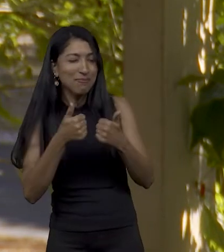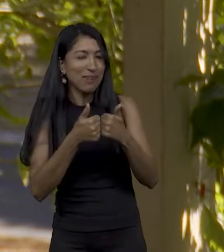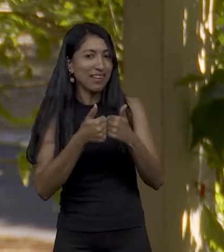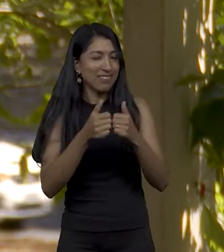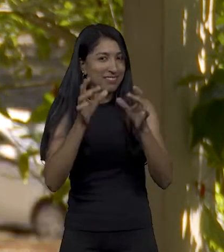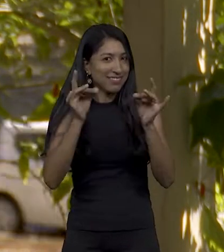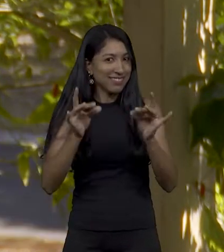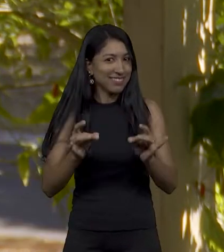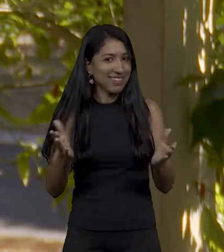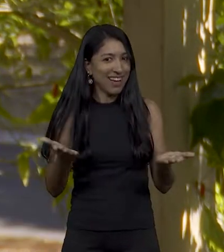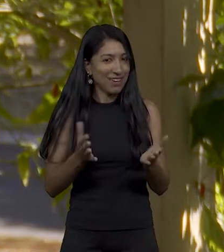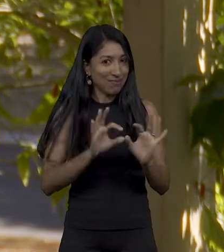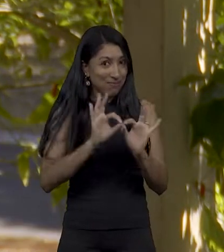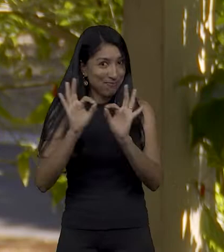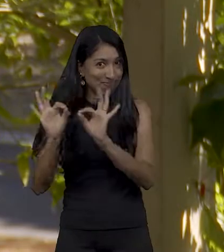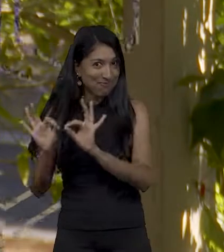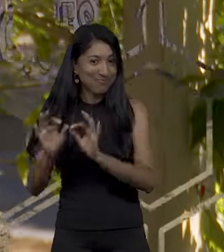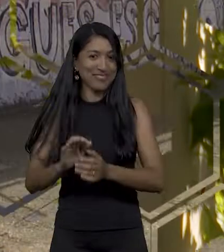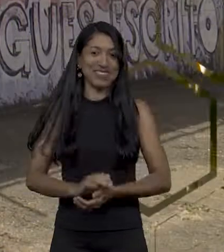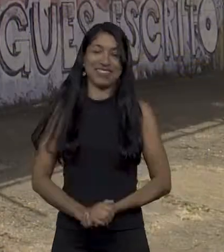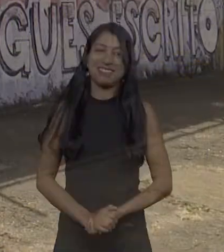Veja agora os detalhes na reportagem.